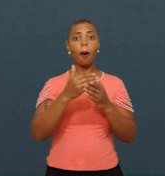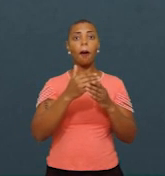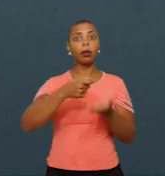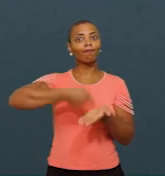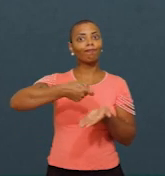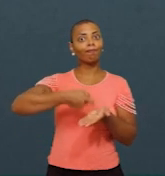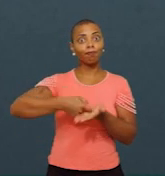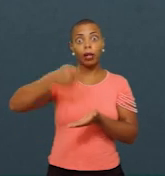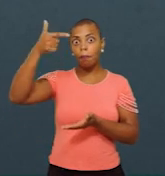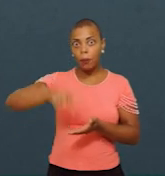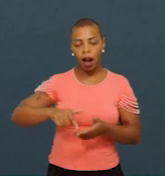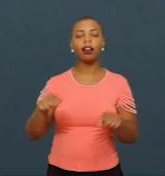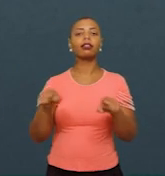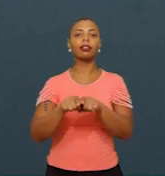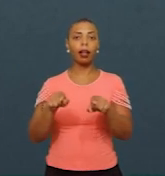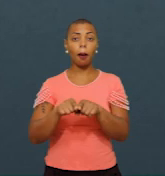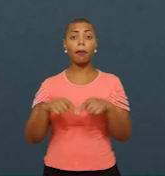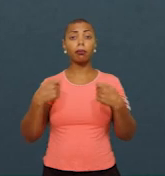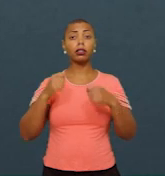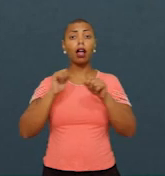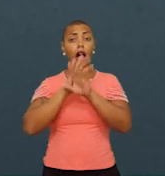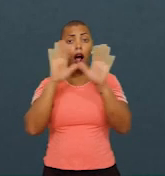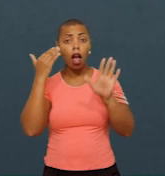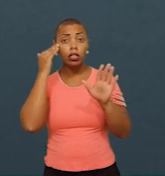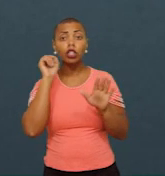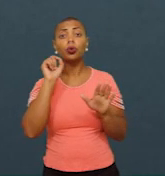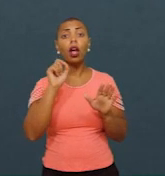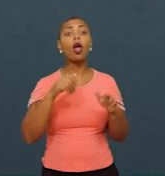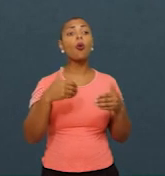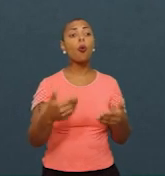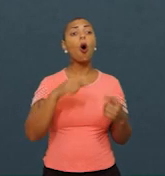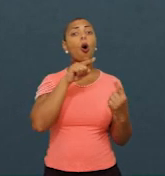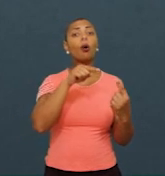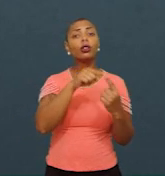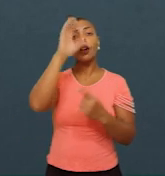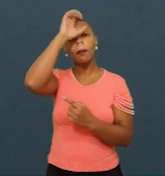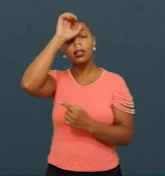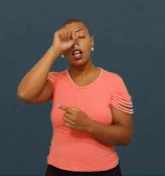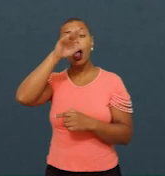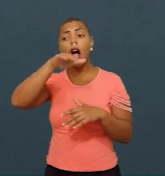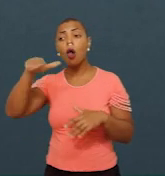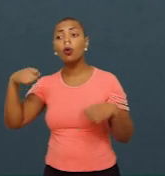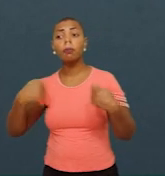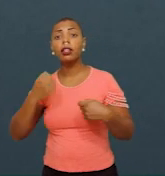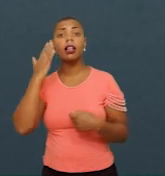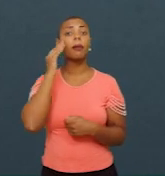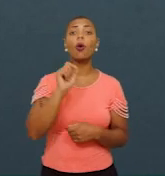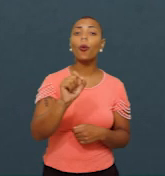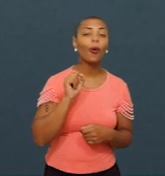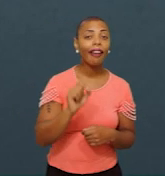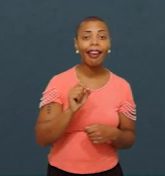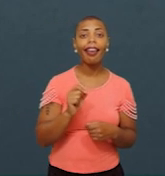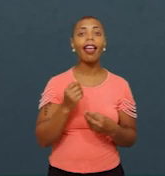maior, muita clareza sobre o que que os alunos, quais são os objetivos, né, de aprendizagem, o que os alunos têm que saber fazer, saber